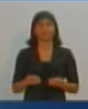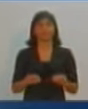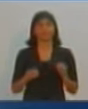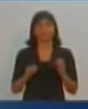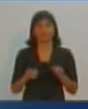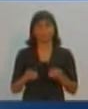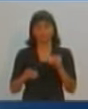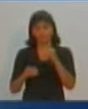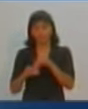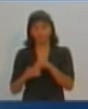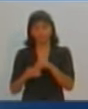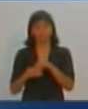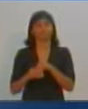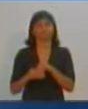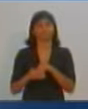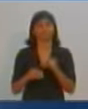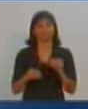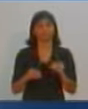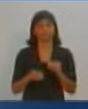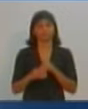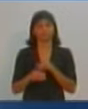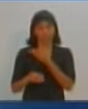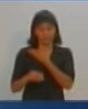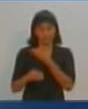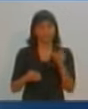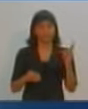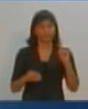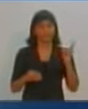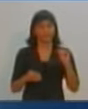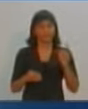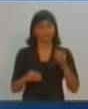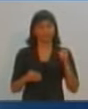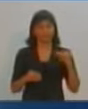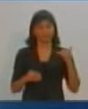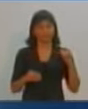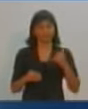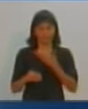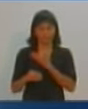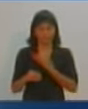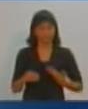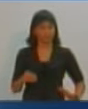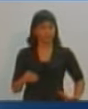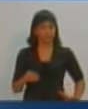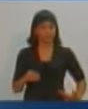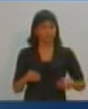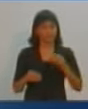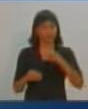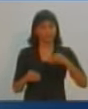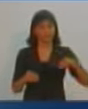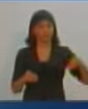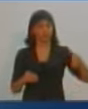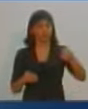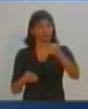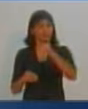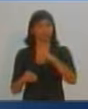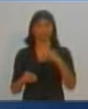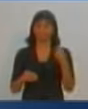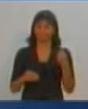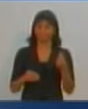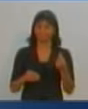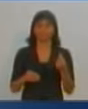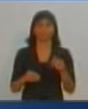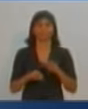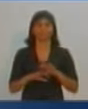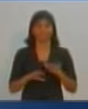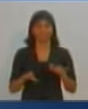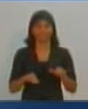setor privado, não só no setor público. Então, nós temos que dar um outro olhar para todas as questões que envolvem